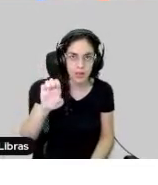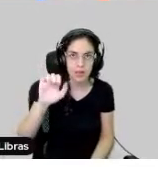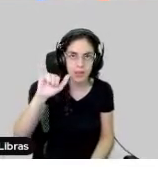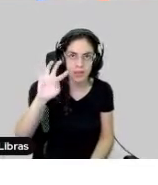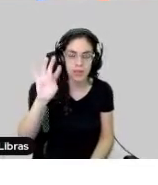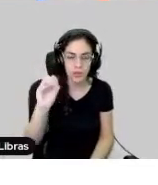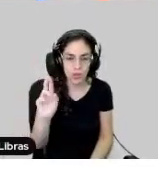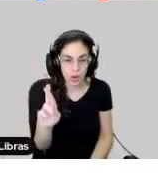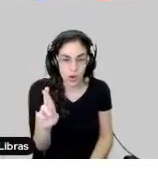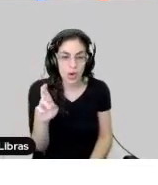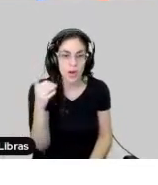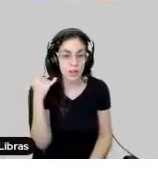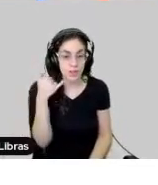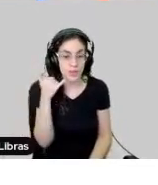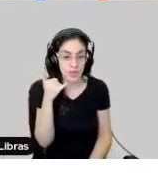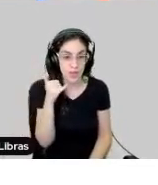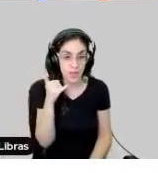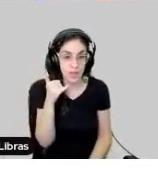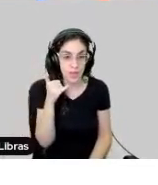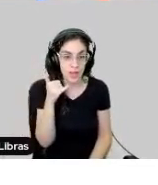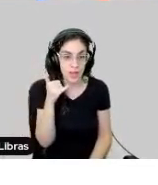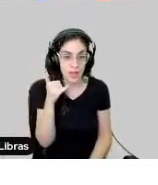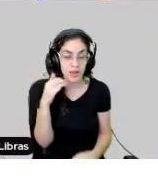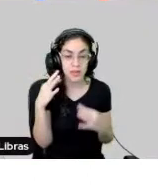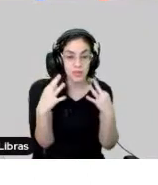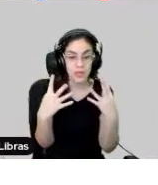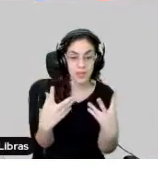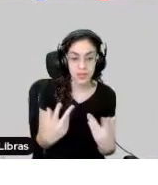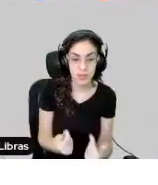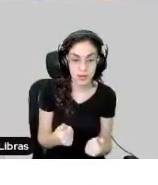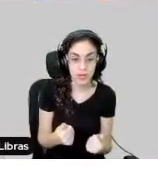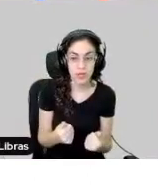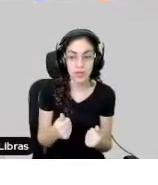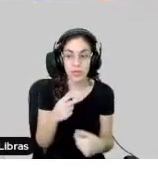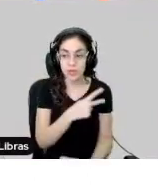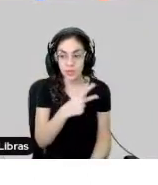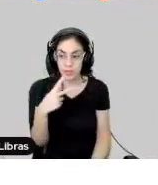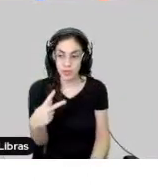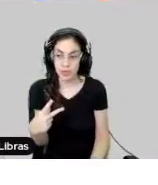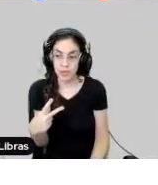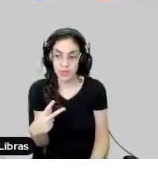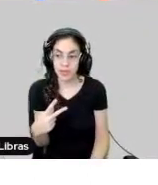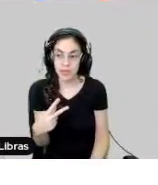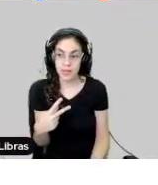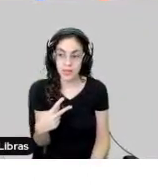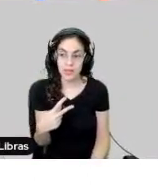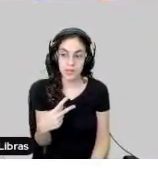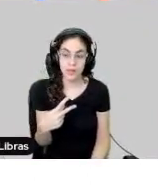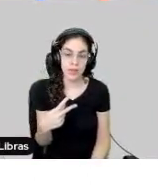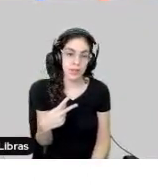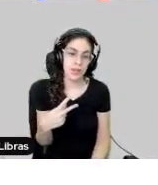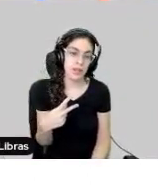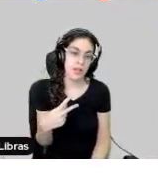Deu o celular com um chip ilimitado para todos os professores, para eles conseguissem fazer o roteamento na máquina e utilizar o